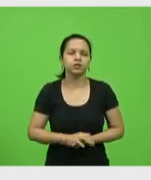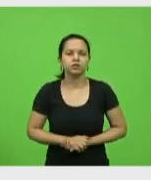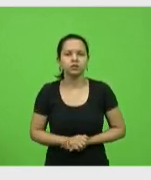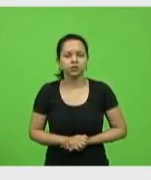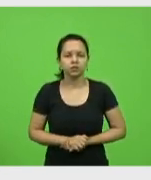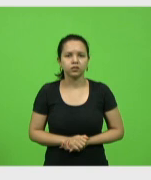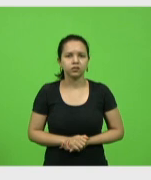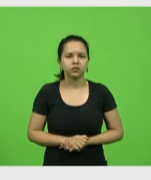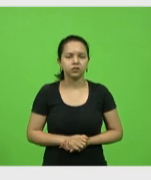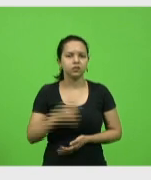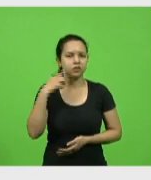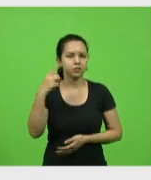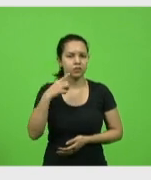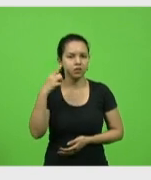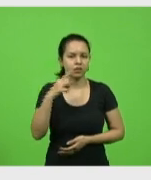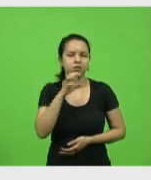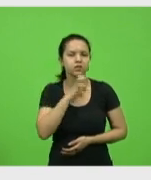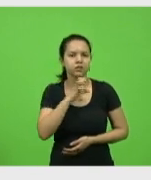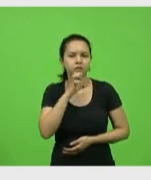Deputado Felipe Estevam.